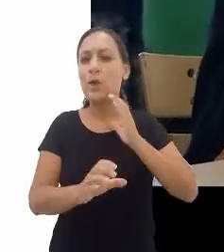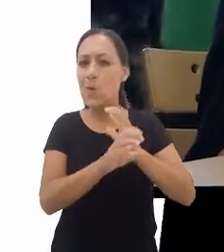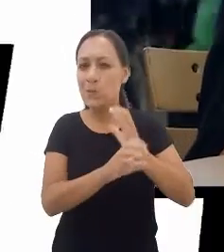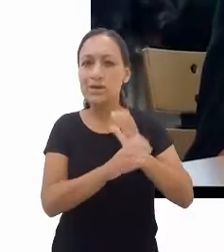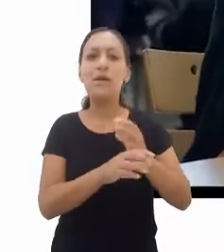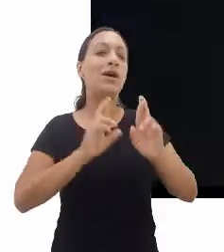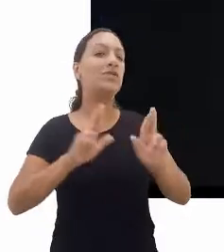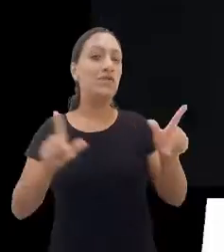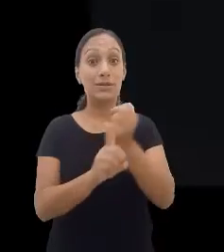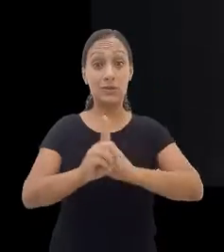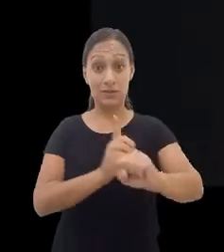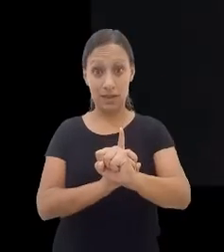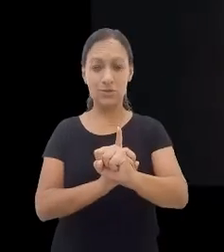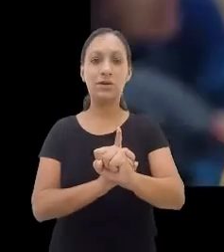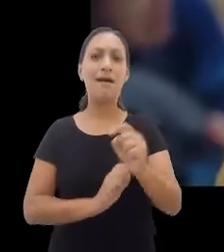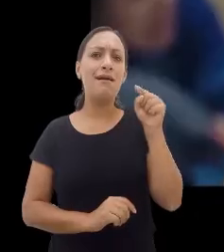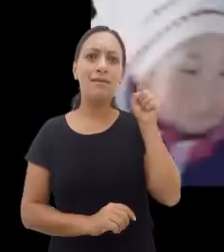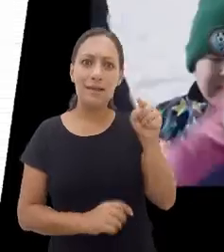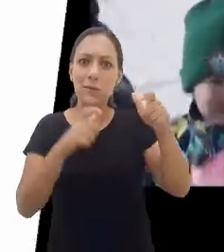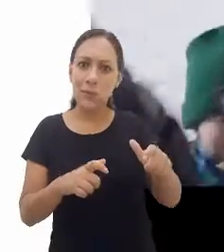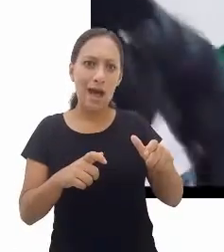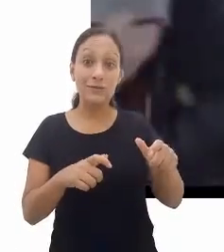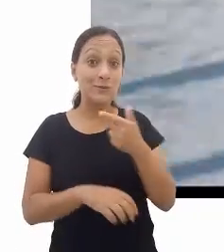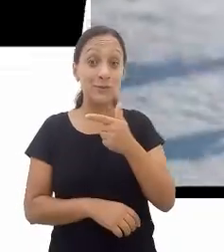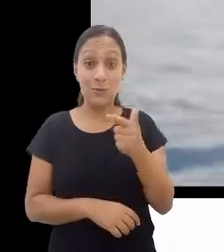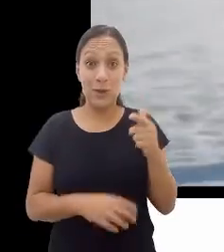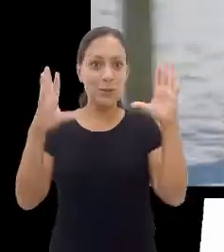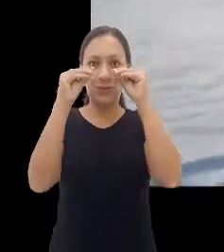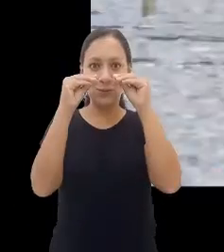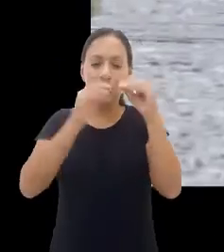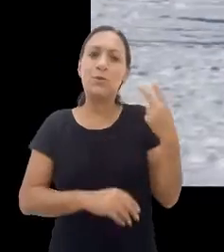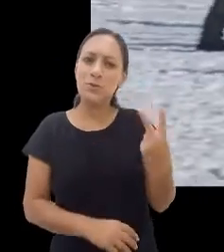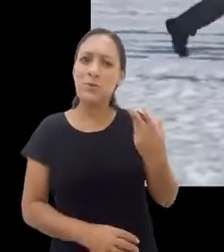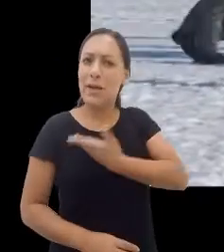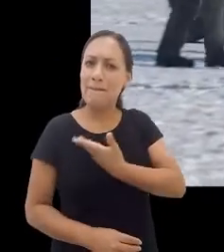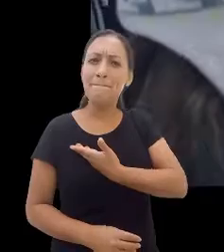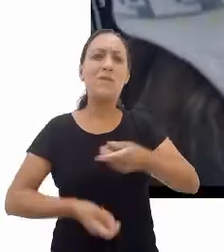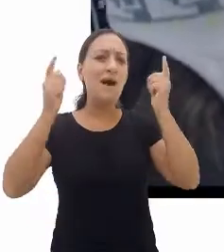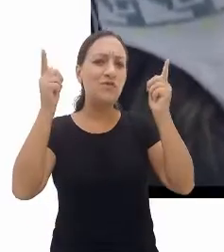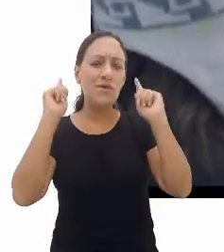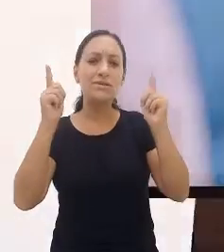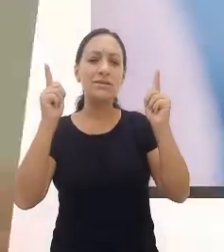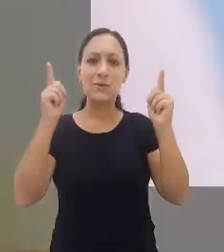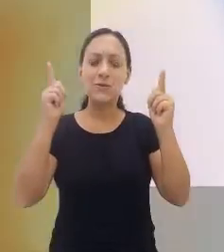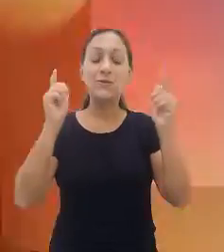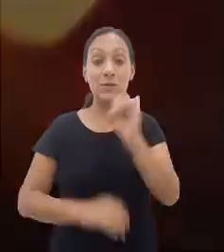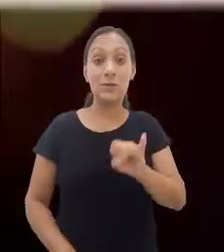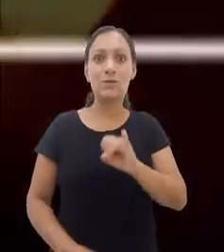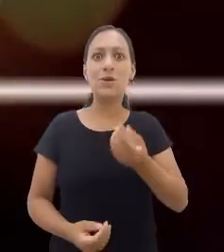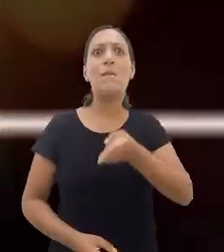chocantes das sociedades. Lá onde o dia não dá lugar à noite, os dois amigos embarcam em uma aventura importante de autoconhecimento.